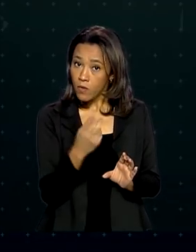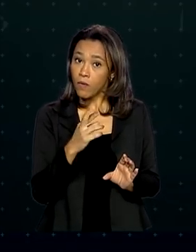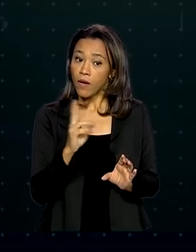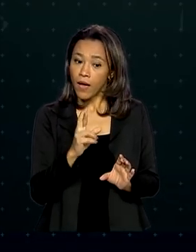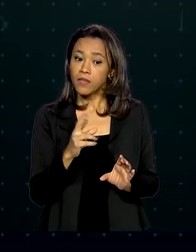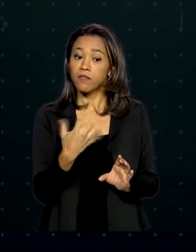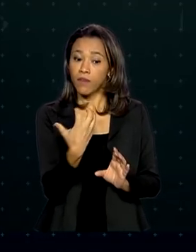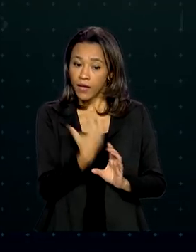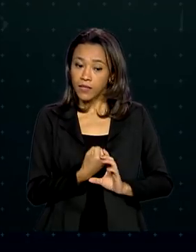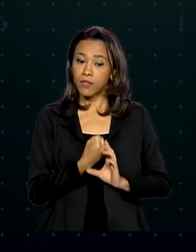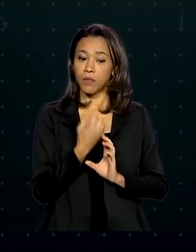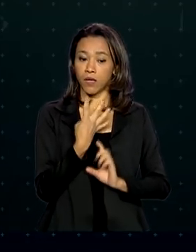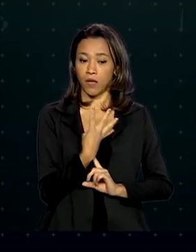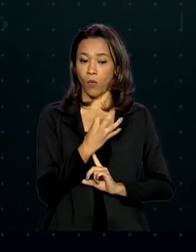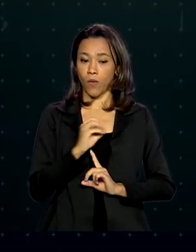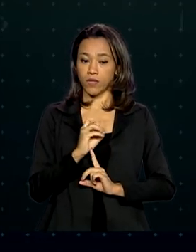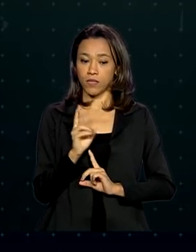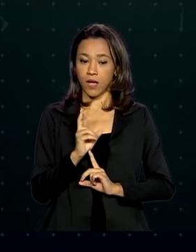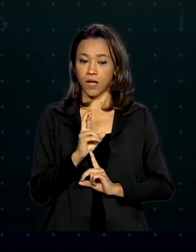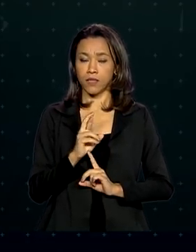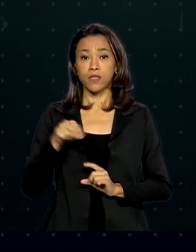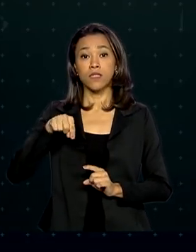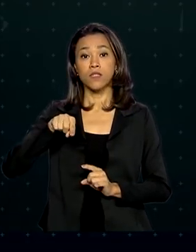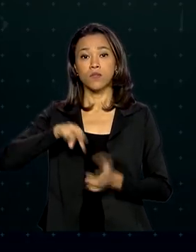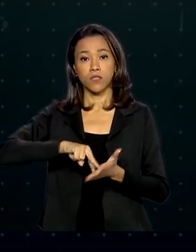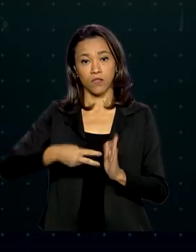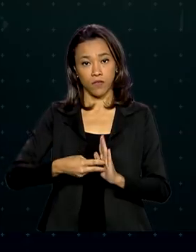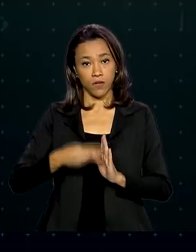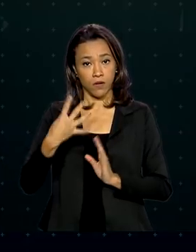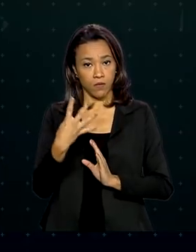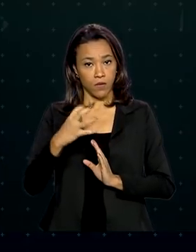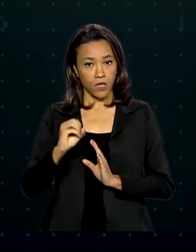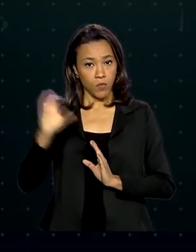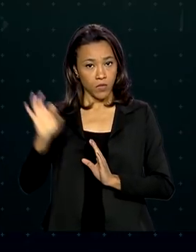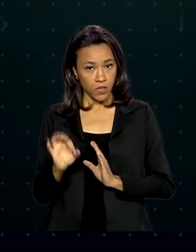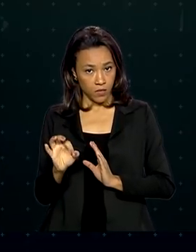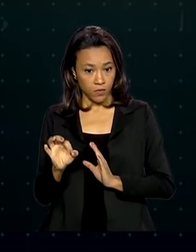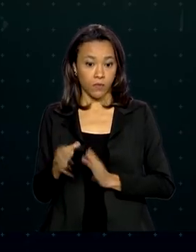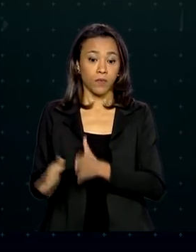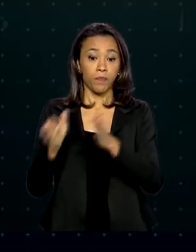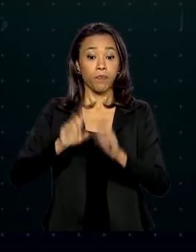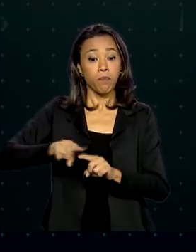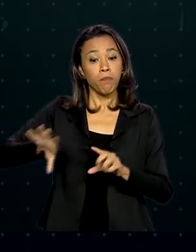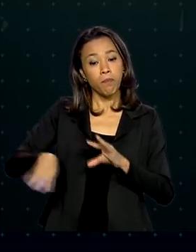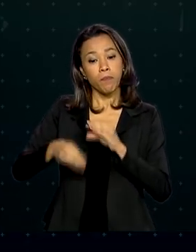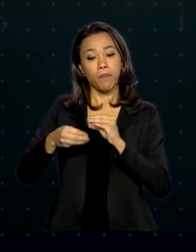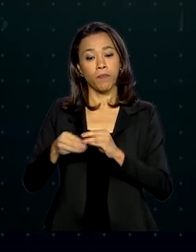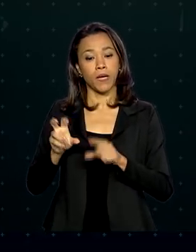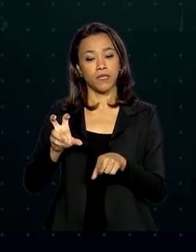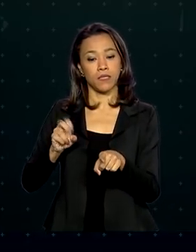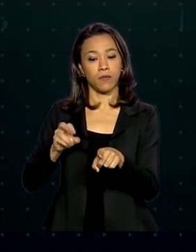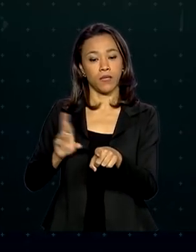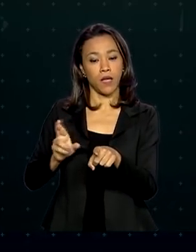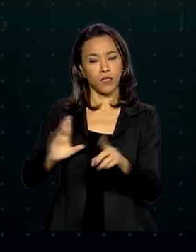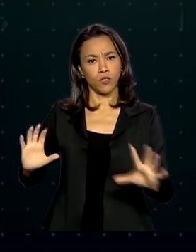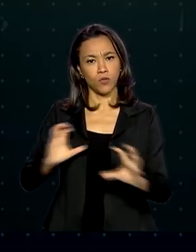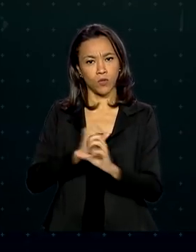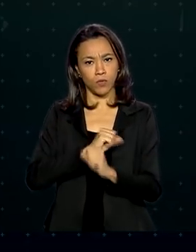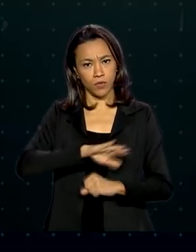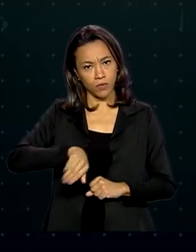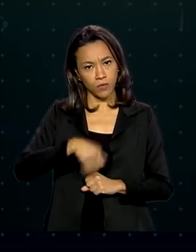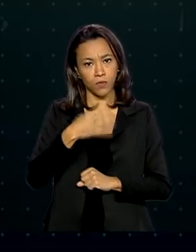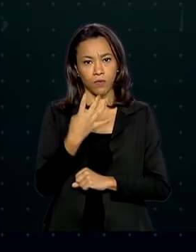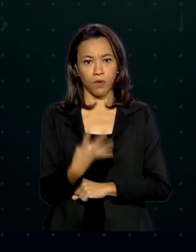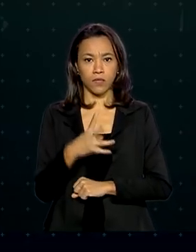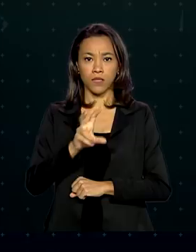400 reais, correspondente a 40% desse valor, mais uma parcela adicional de 50 reais, totalizando